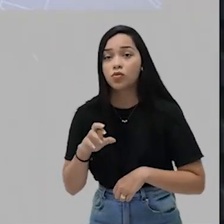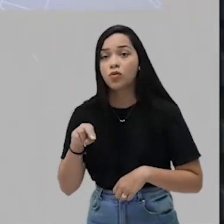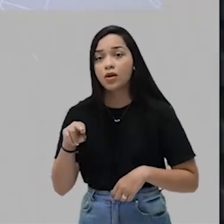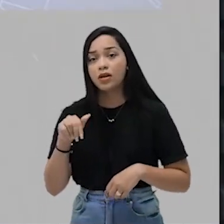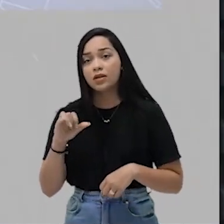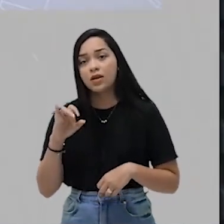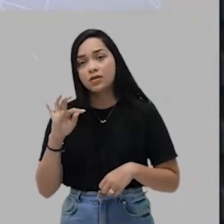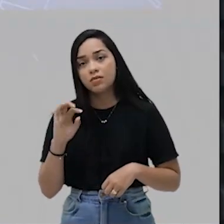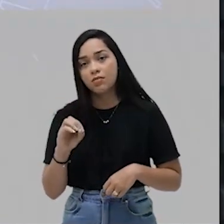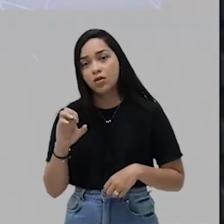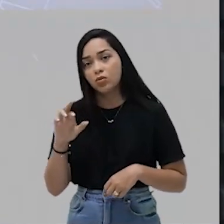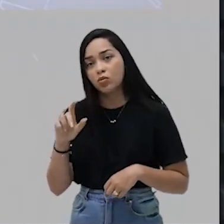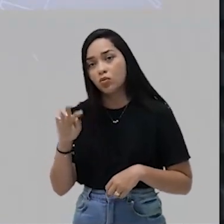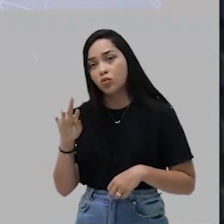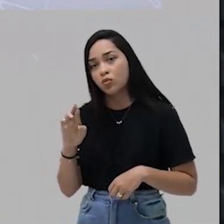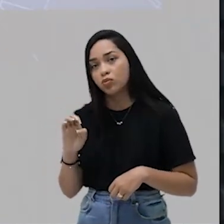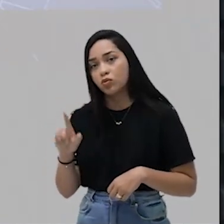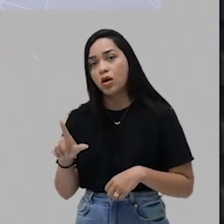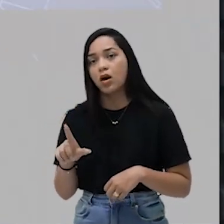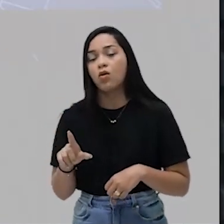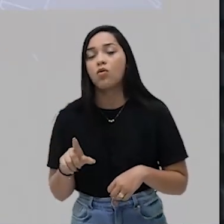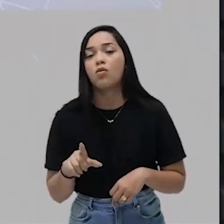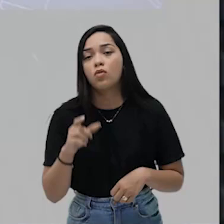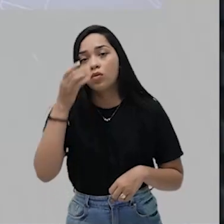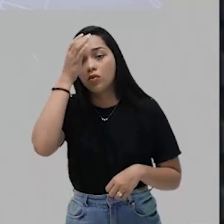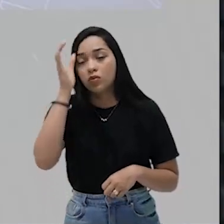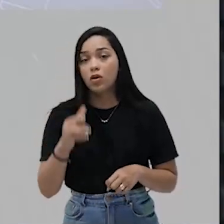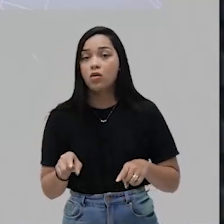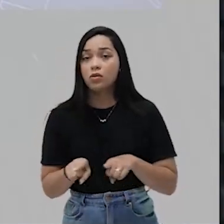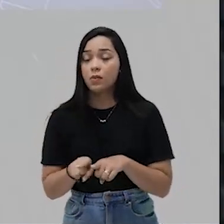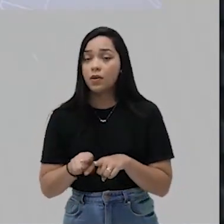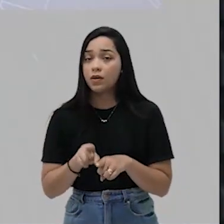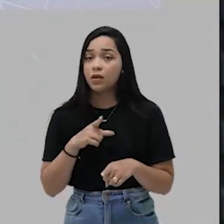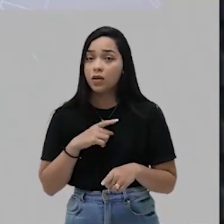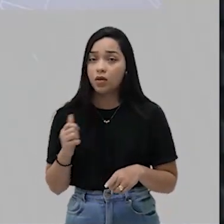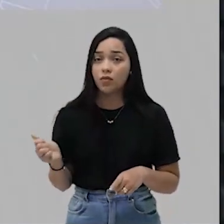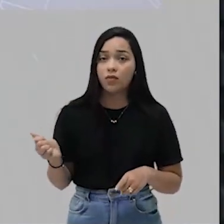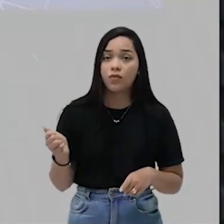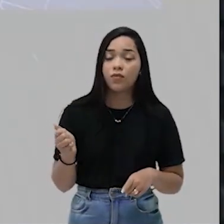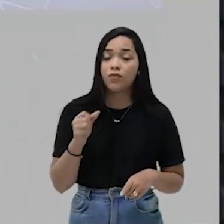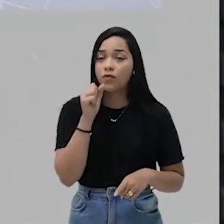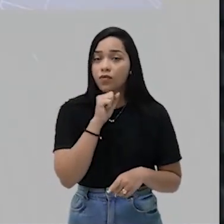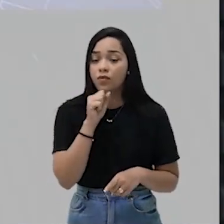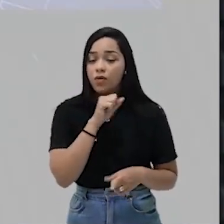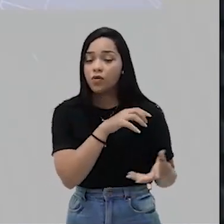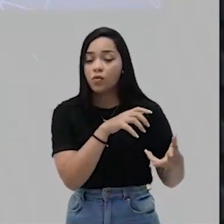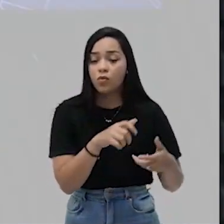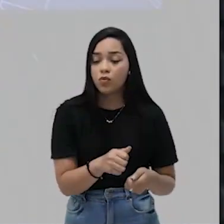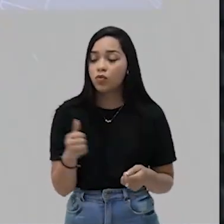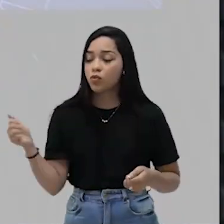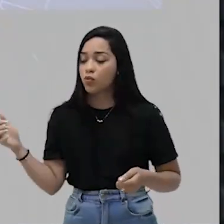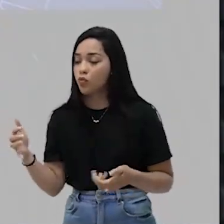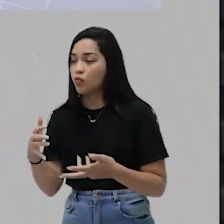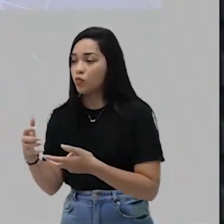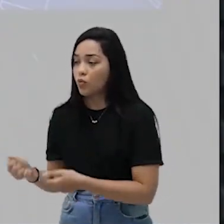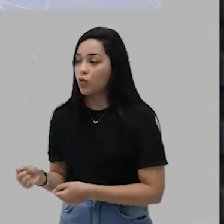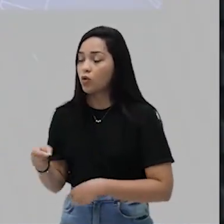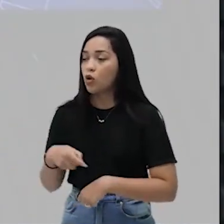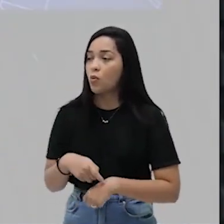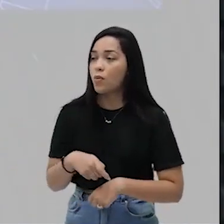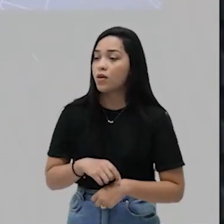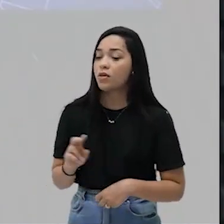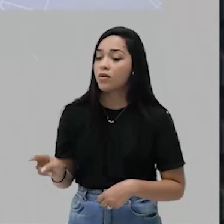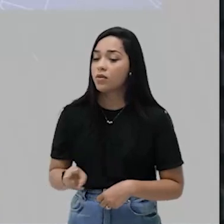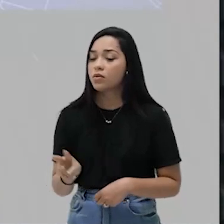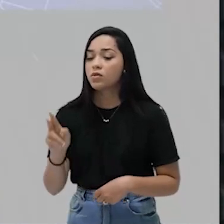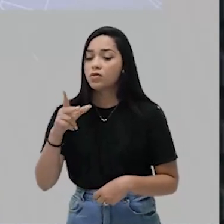cultural. No momento que ocorre o encontro do velho mundo europeu com o novo mundo, é o momento da valorização